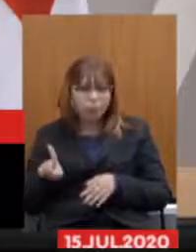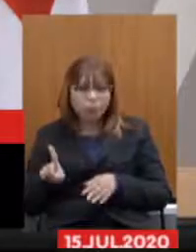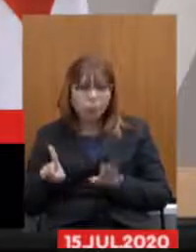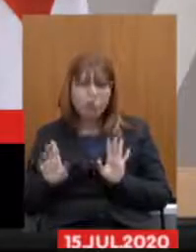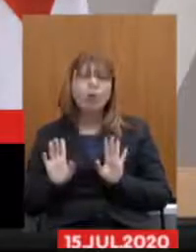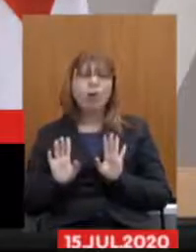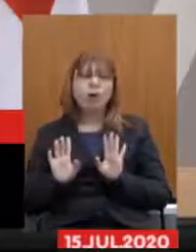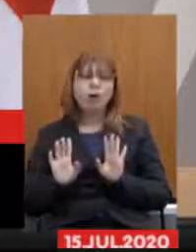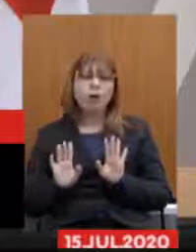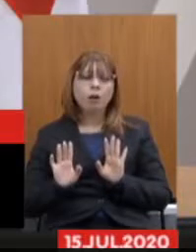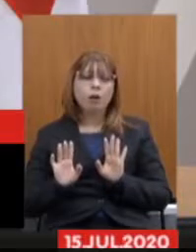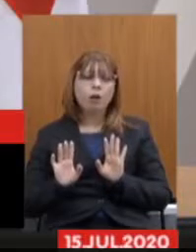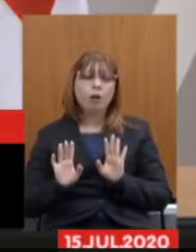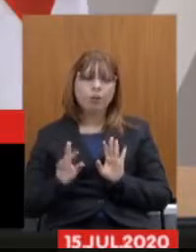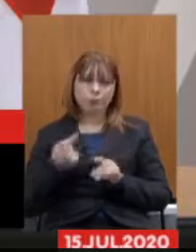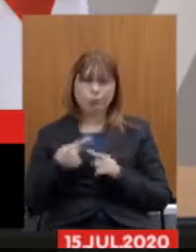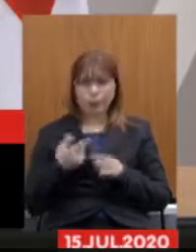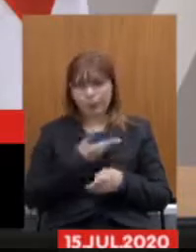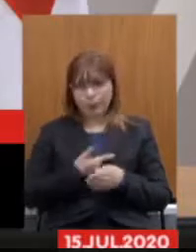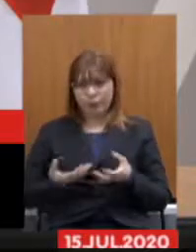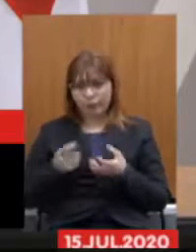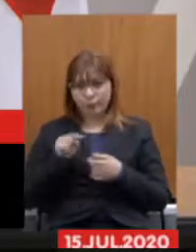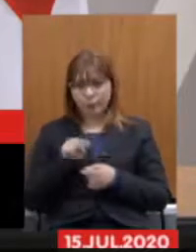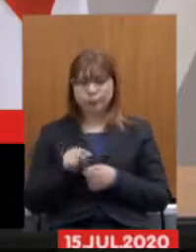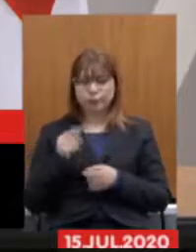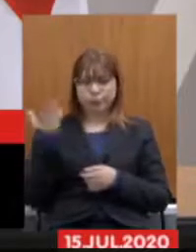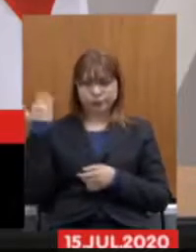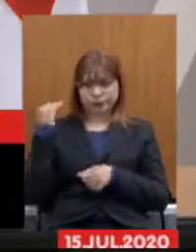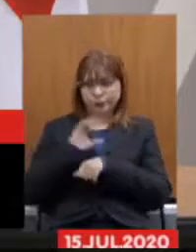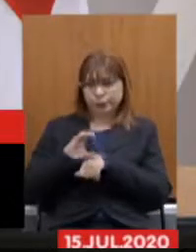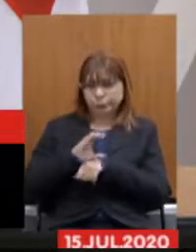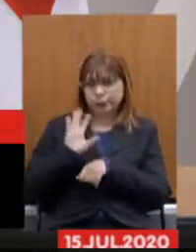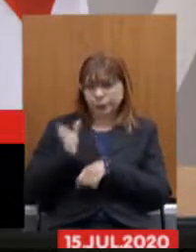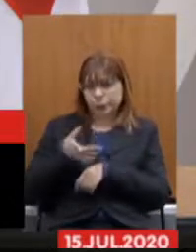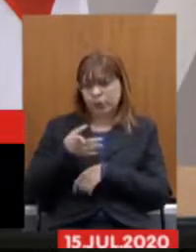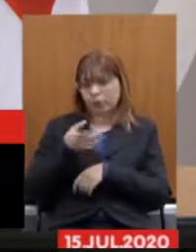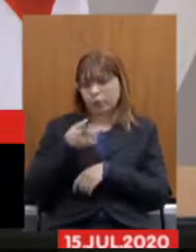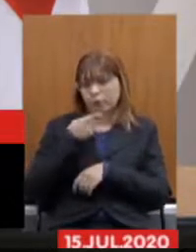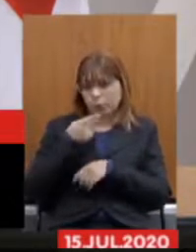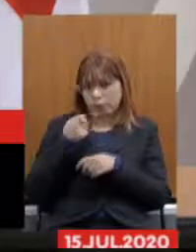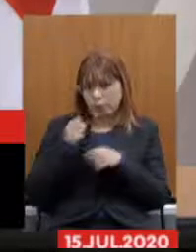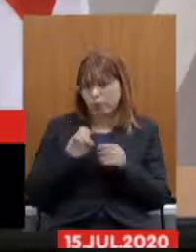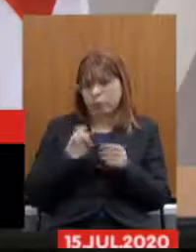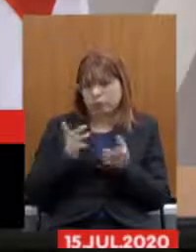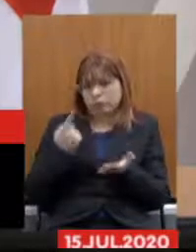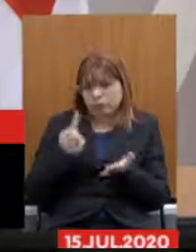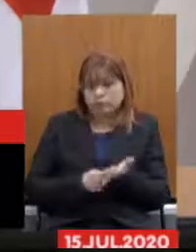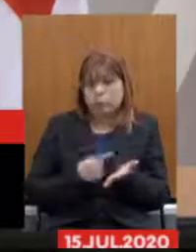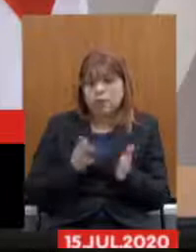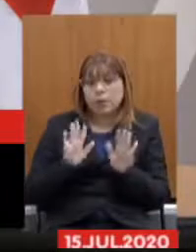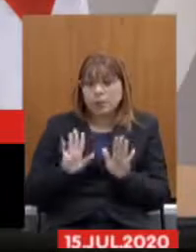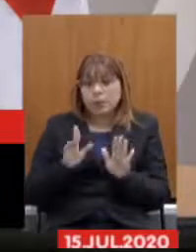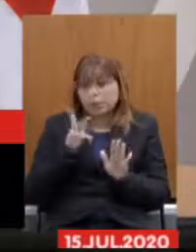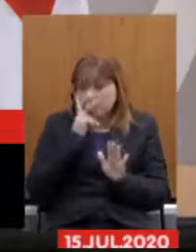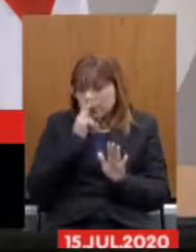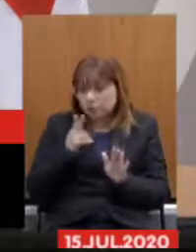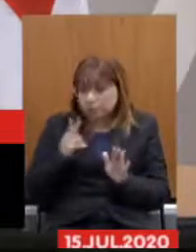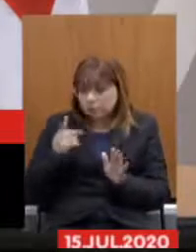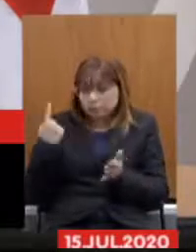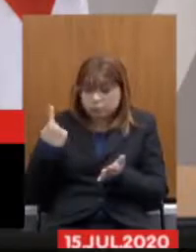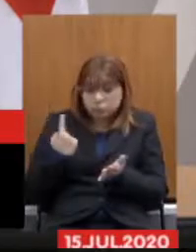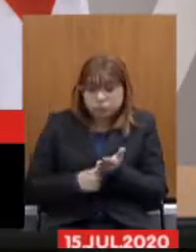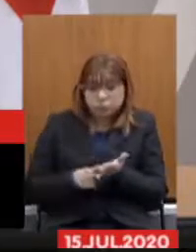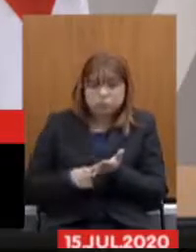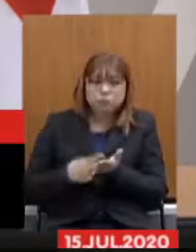avanço que nós tivemos quebra de um pacto de geração e com